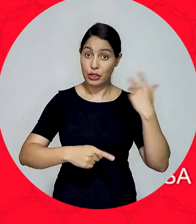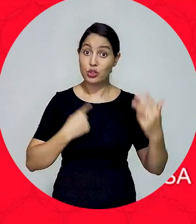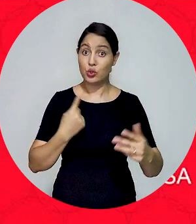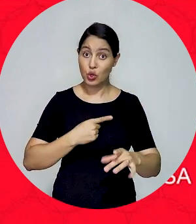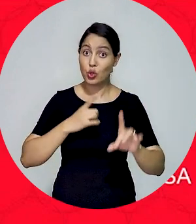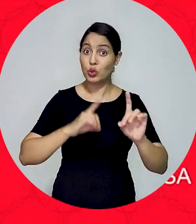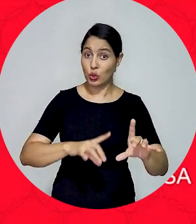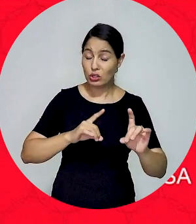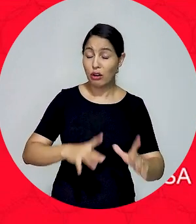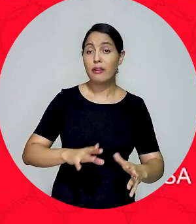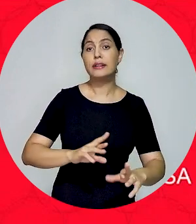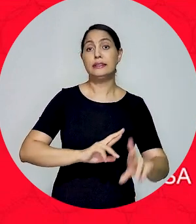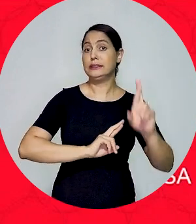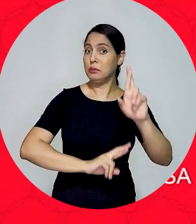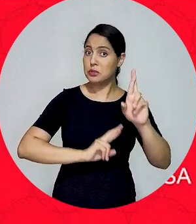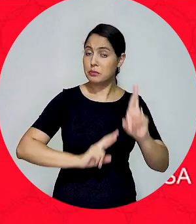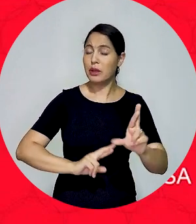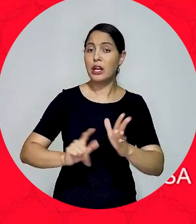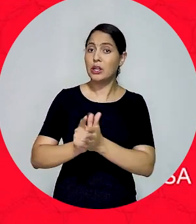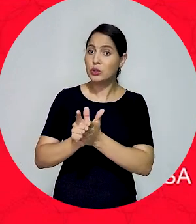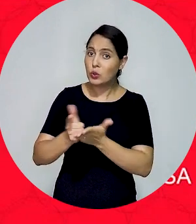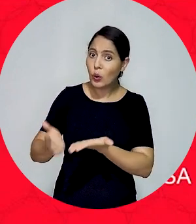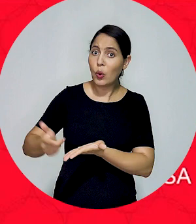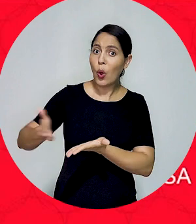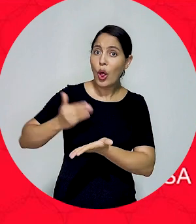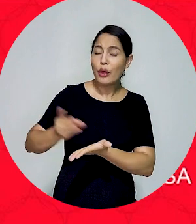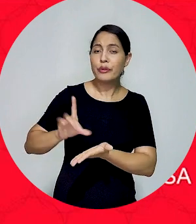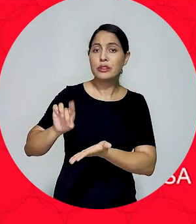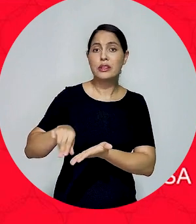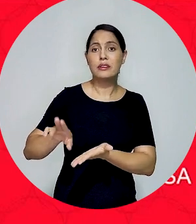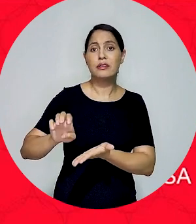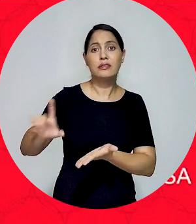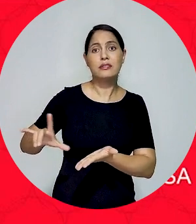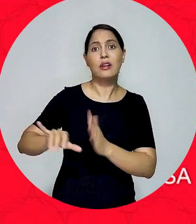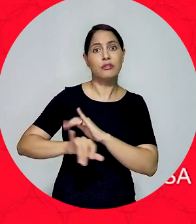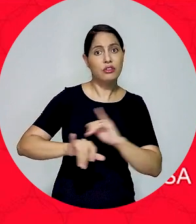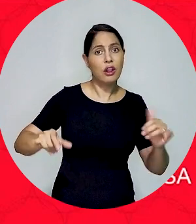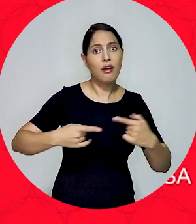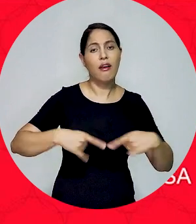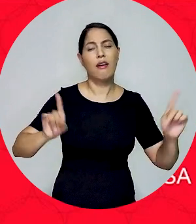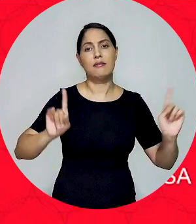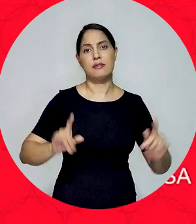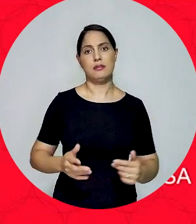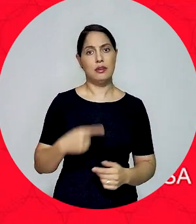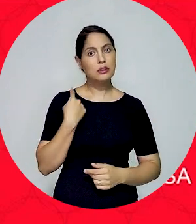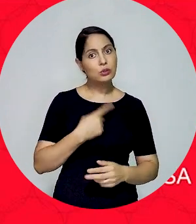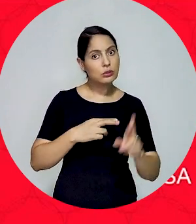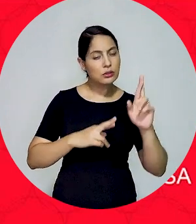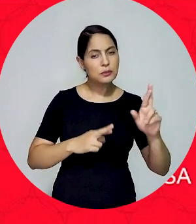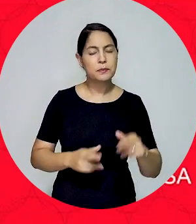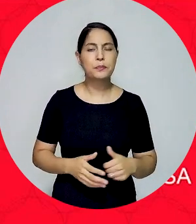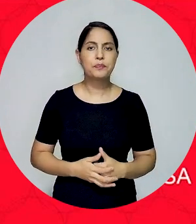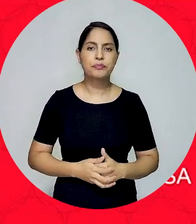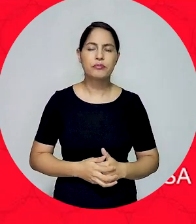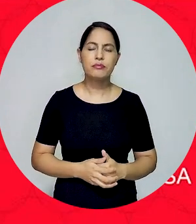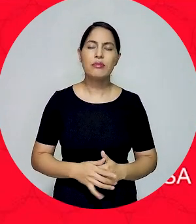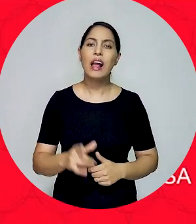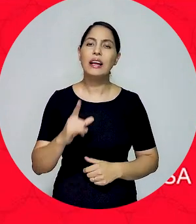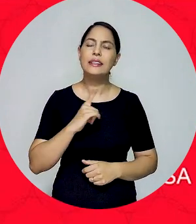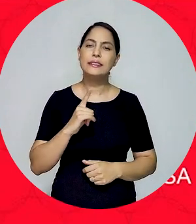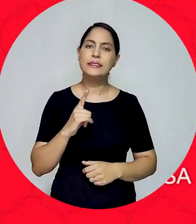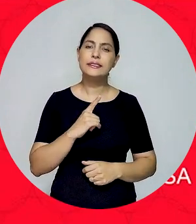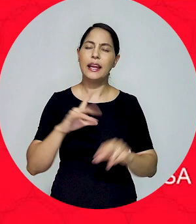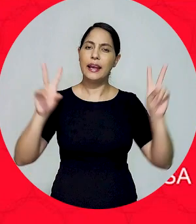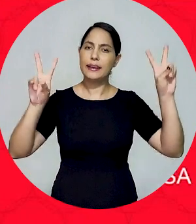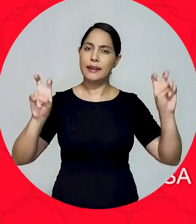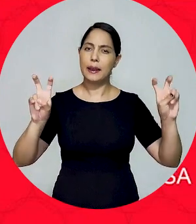ansiosamente, esse livro que o professor Daniel já escreveu e que está perto de ser lançado. E a gente fez